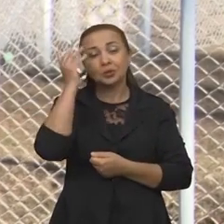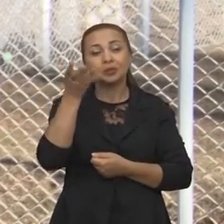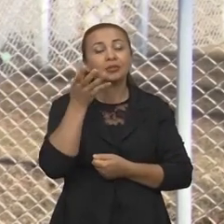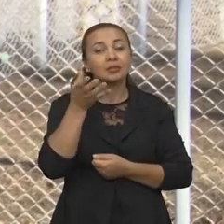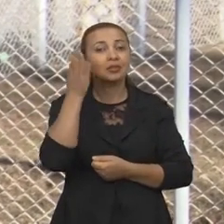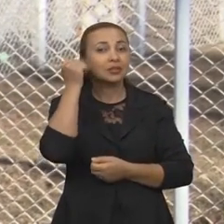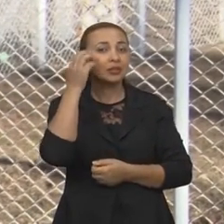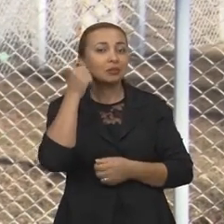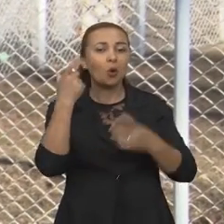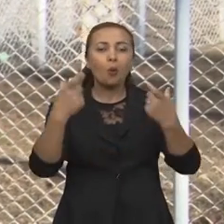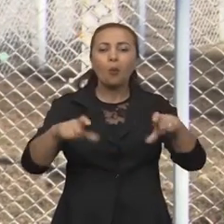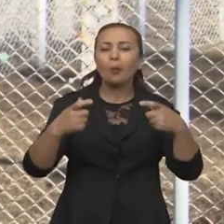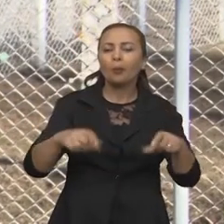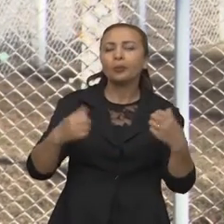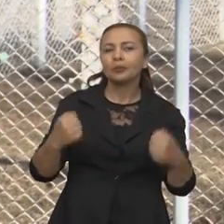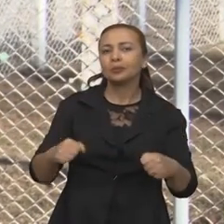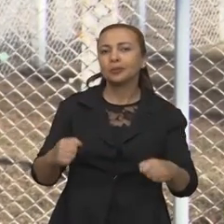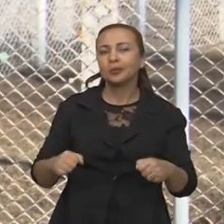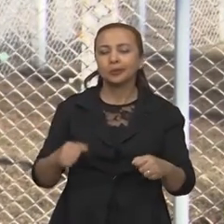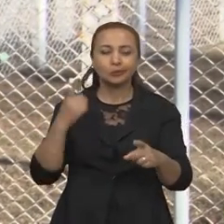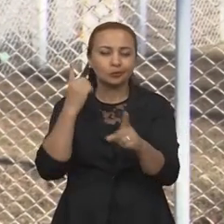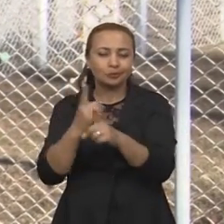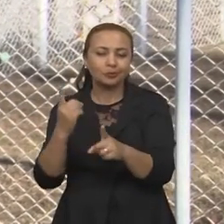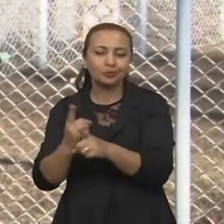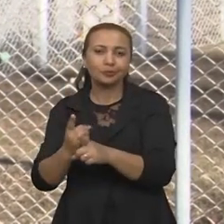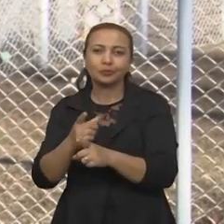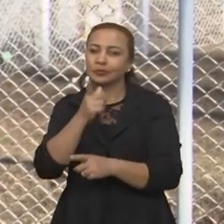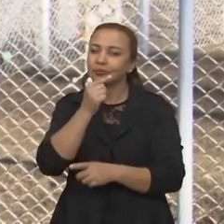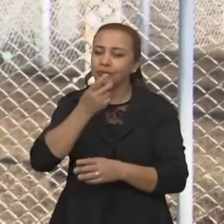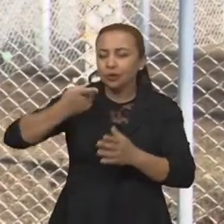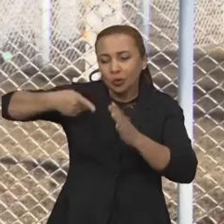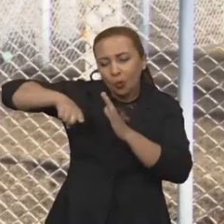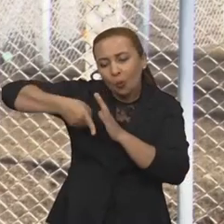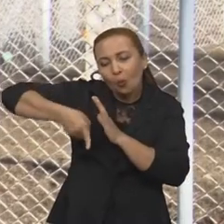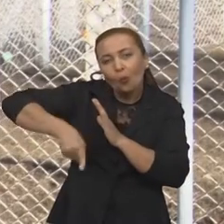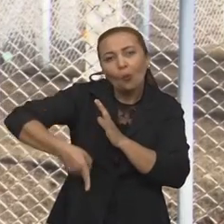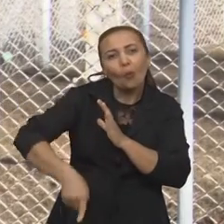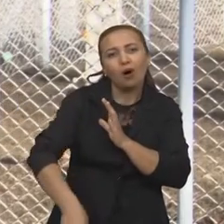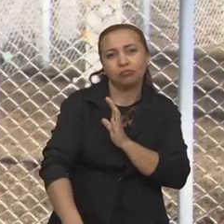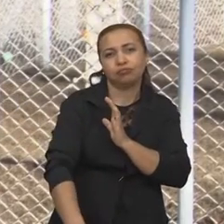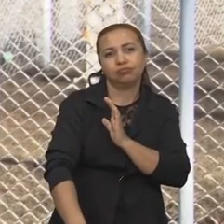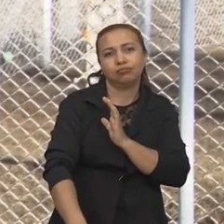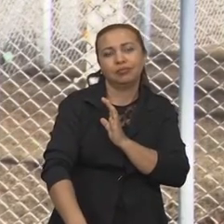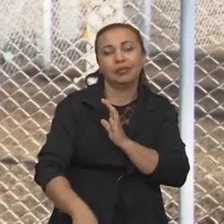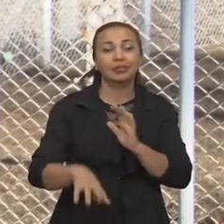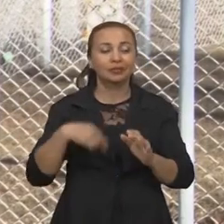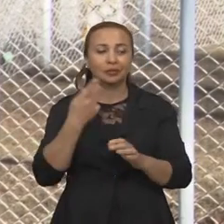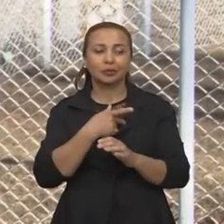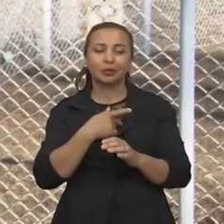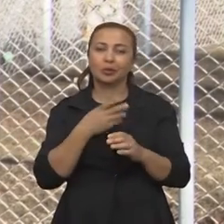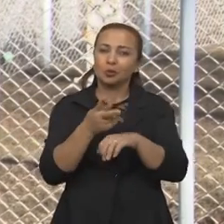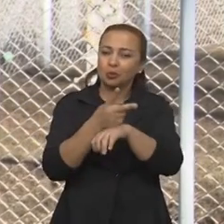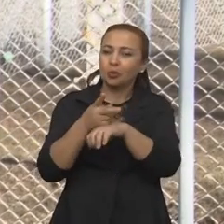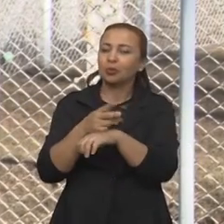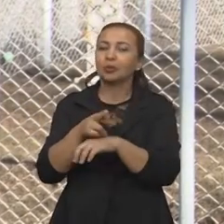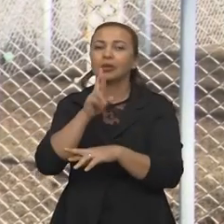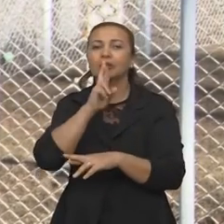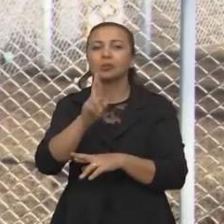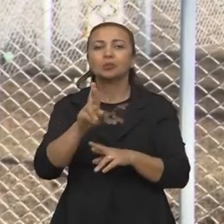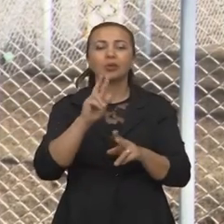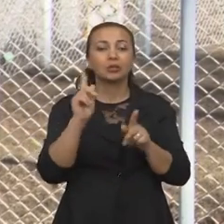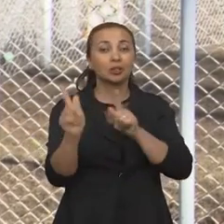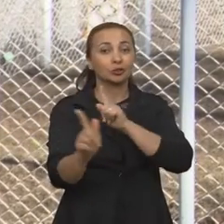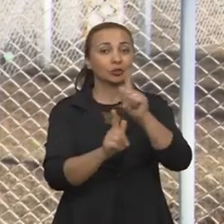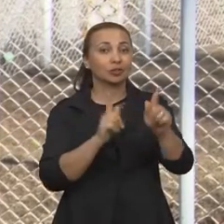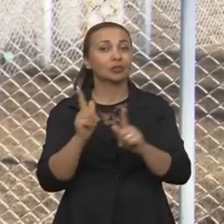interessadas em saber onde pode haver água subterrânea. Então a gente resolveu dar uma resposta